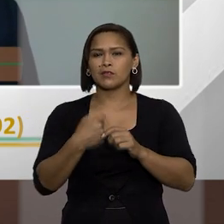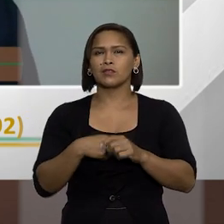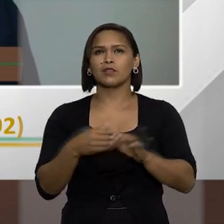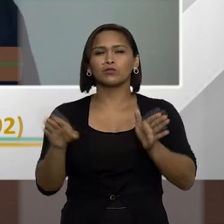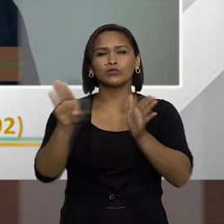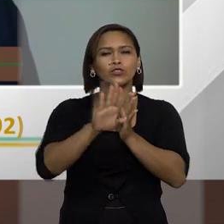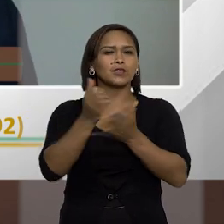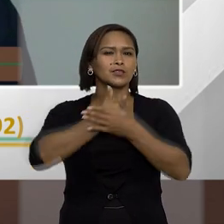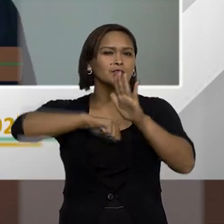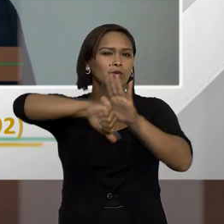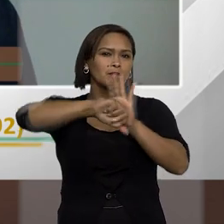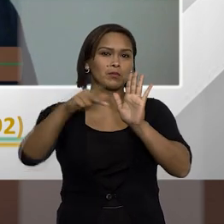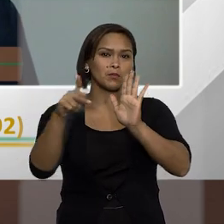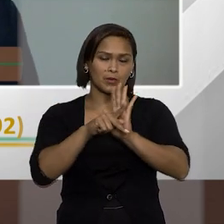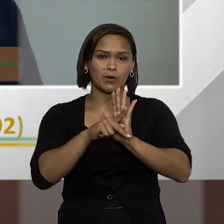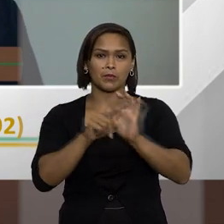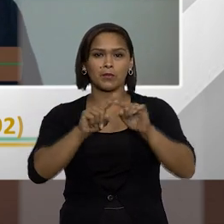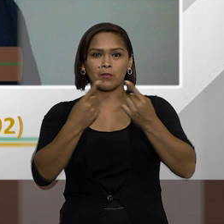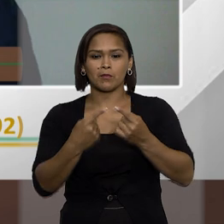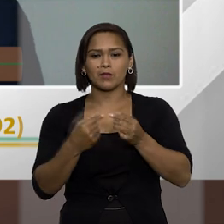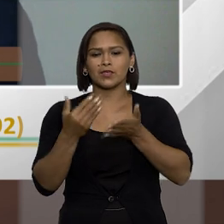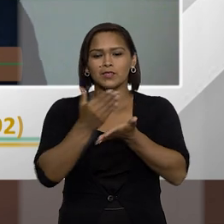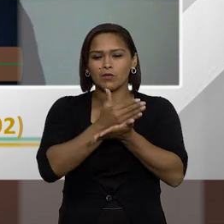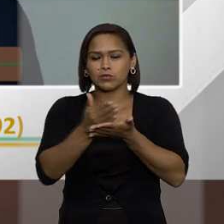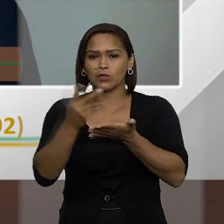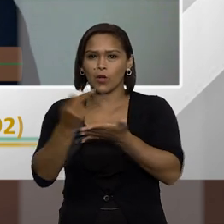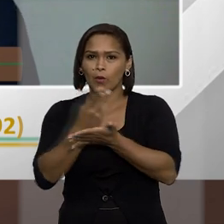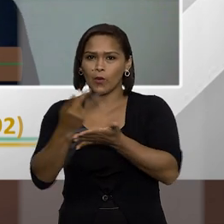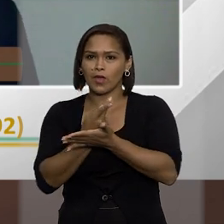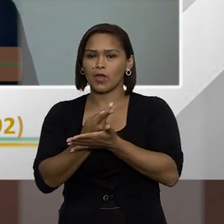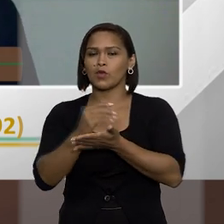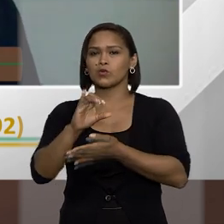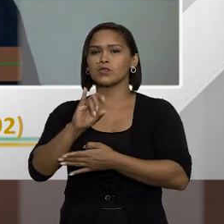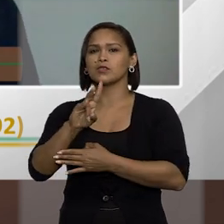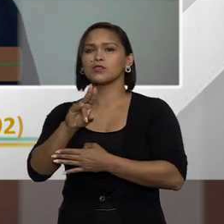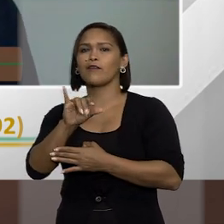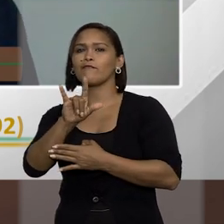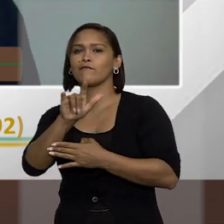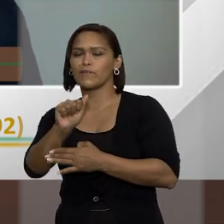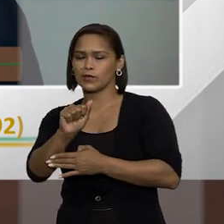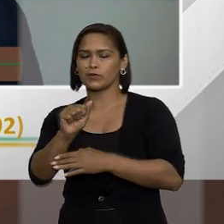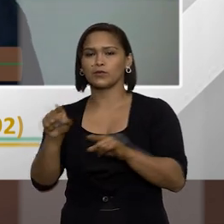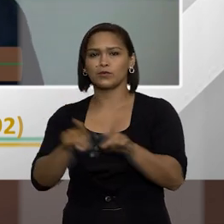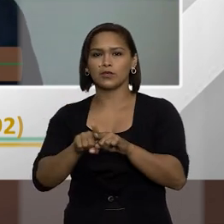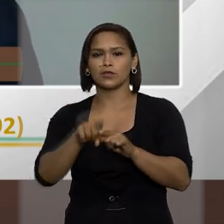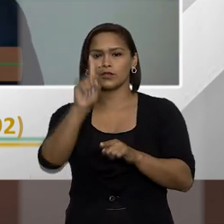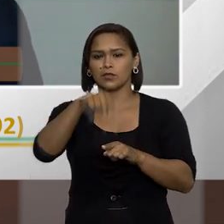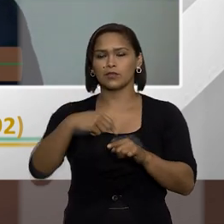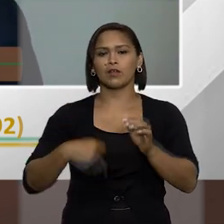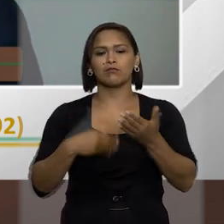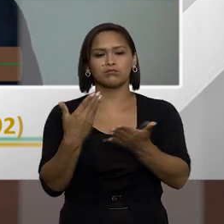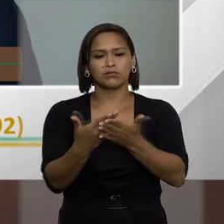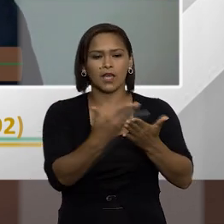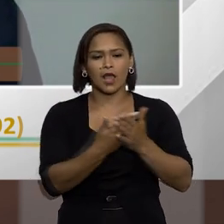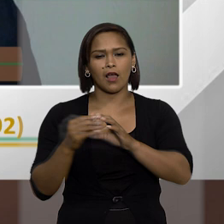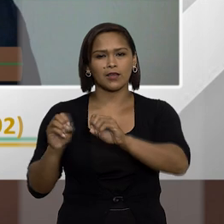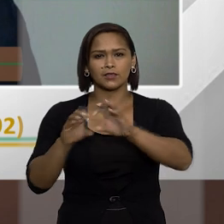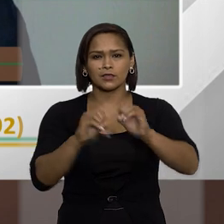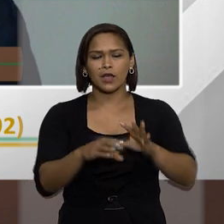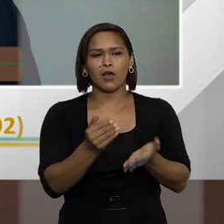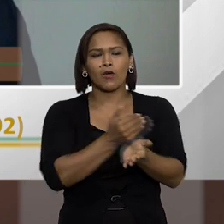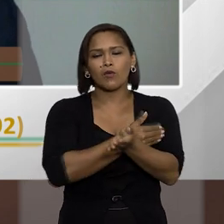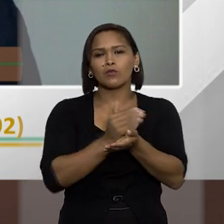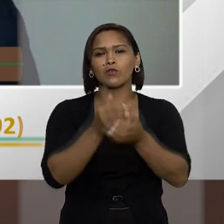crime, propriamente dito, na verdade é um ilícito de natureza civil, então, inclusive nas aulas que a gente